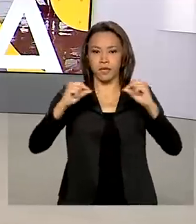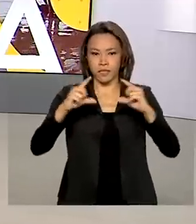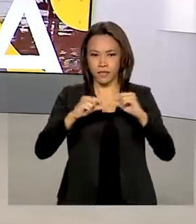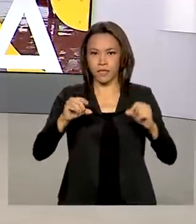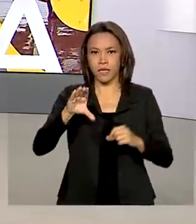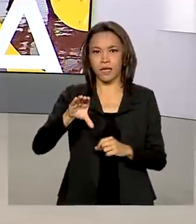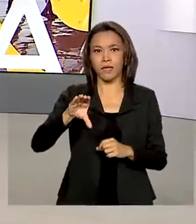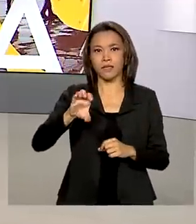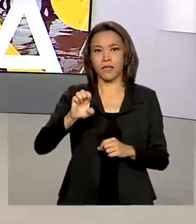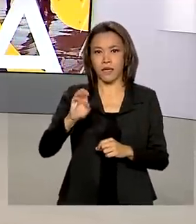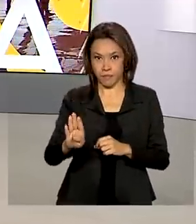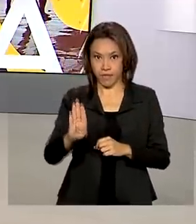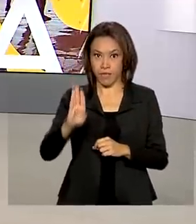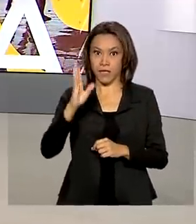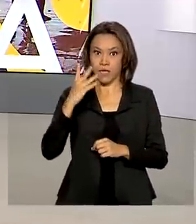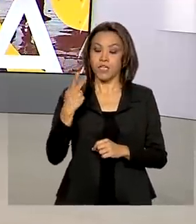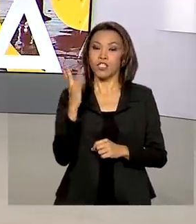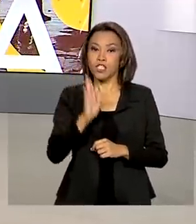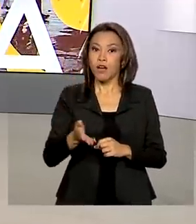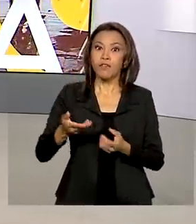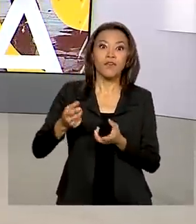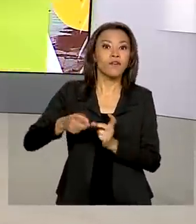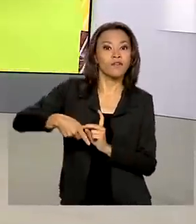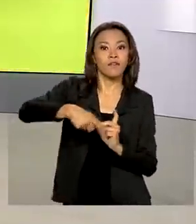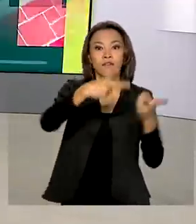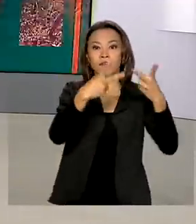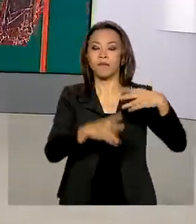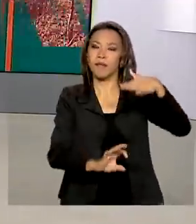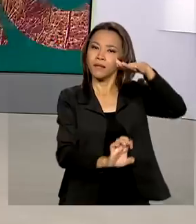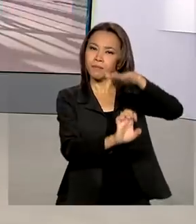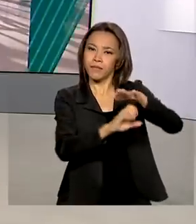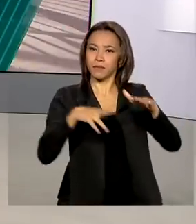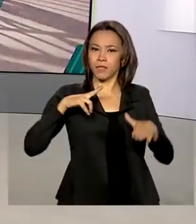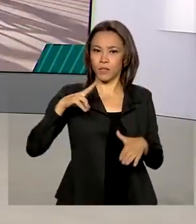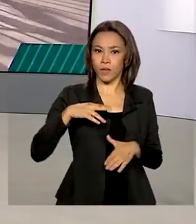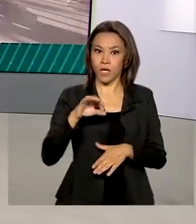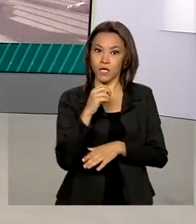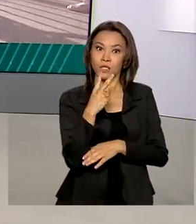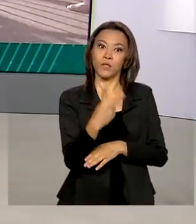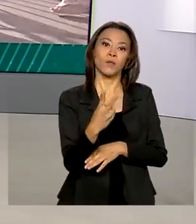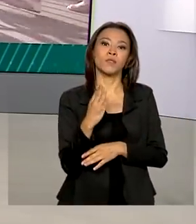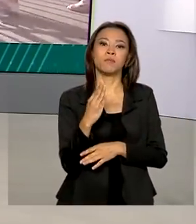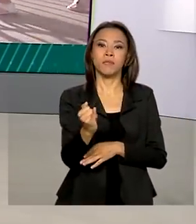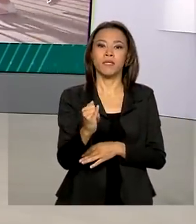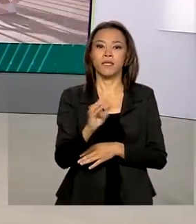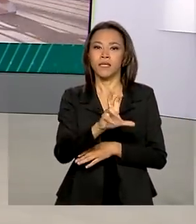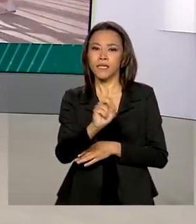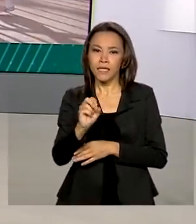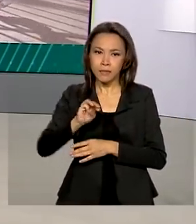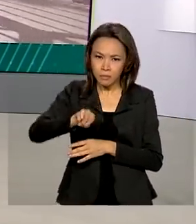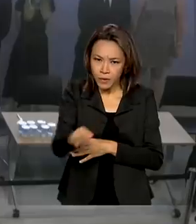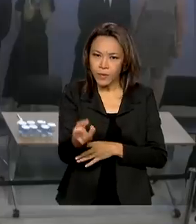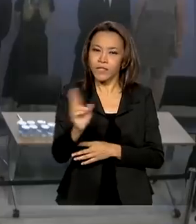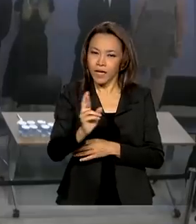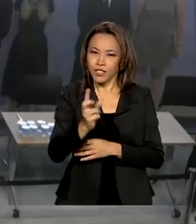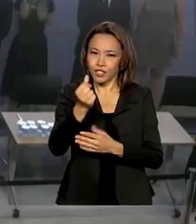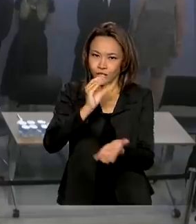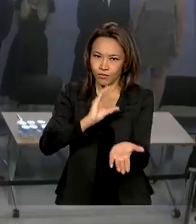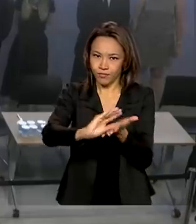concedida à iniciativa privada. Serão mais de 2 bilhões e 500 milhões de reais em investimentos.